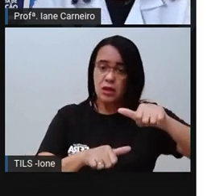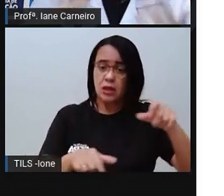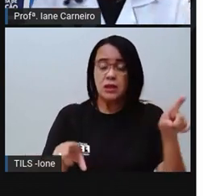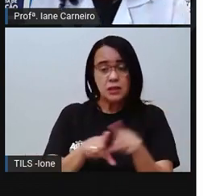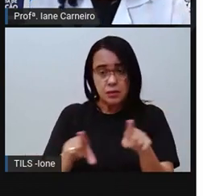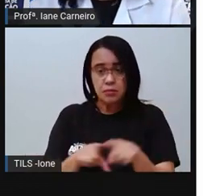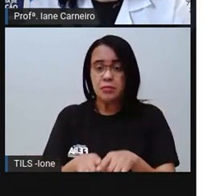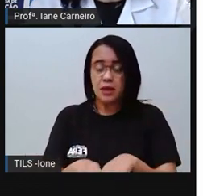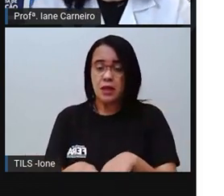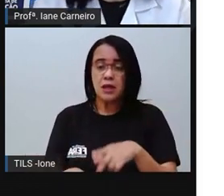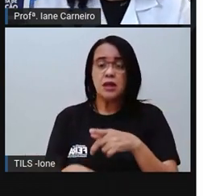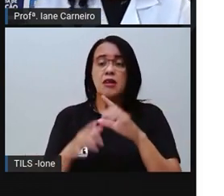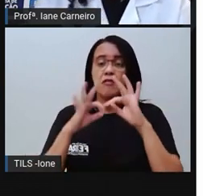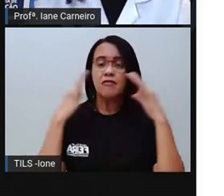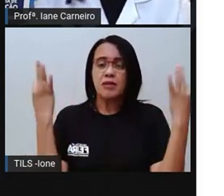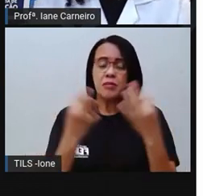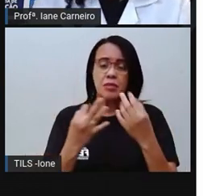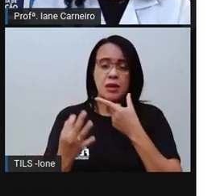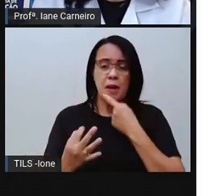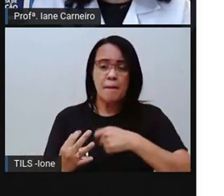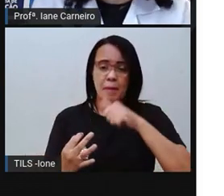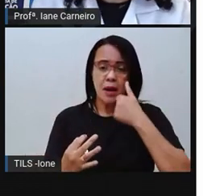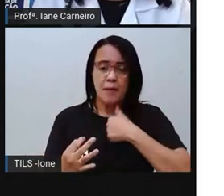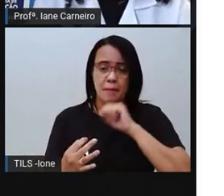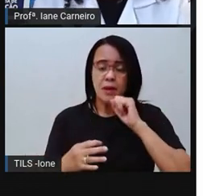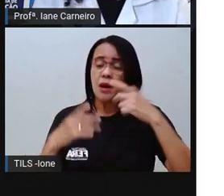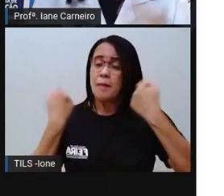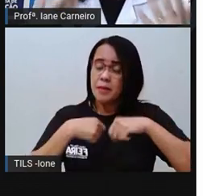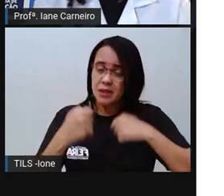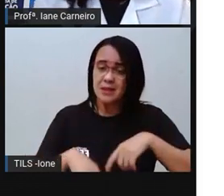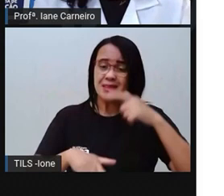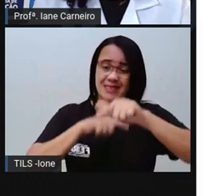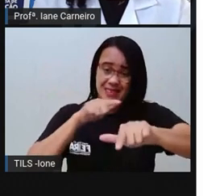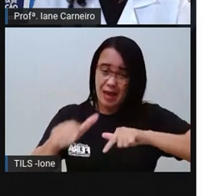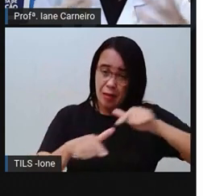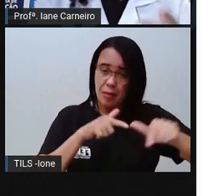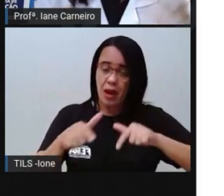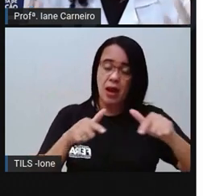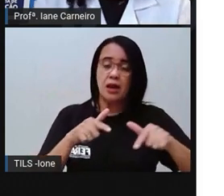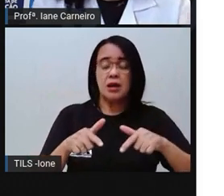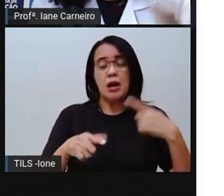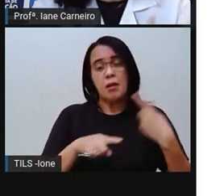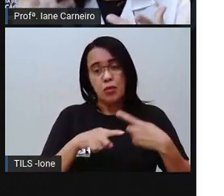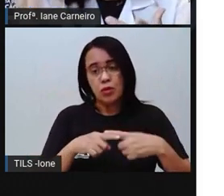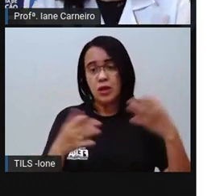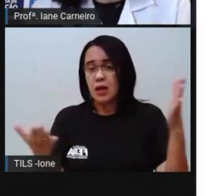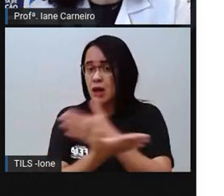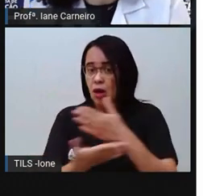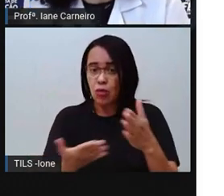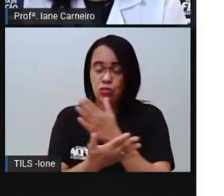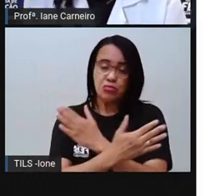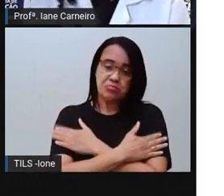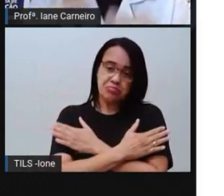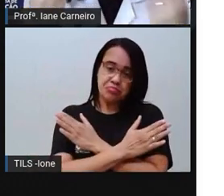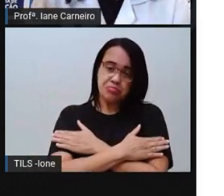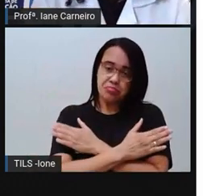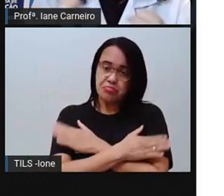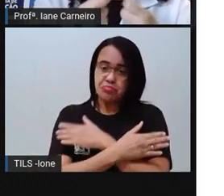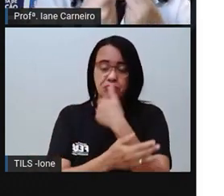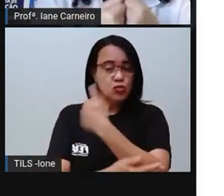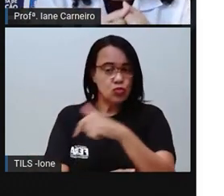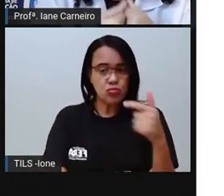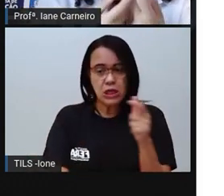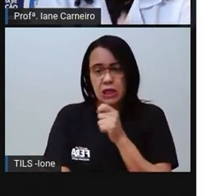gostam, né? Porque as famílias delas gostam, né? Mas elas estão lá porque, infelizmente, as famílias, muitas famílias não têm emprego, né? E